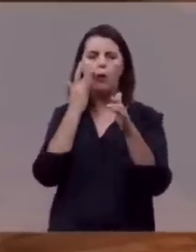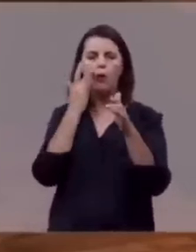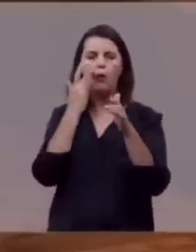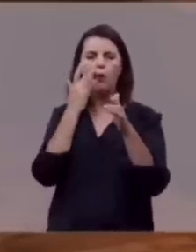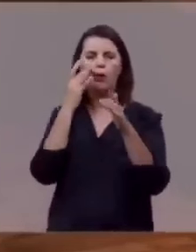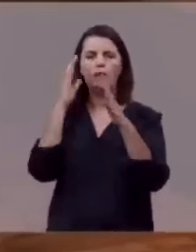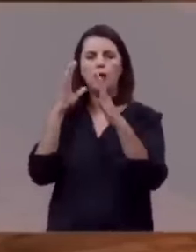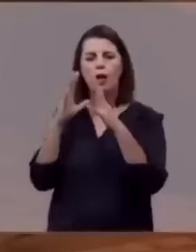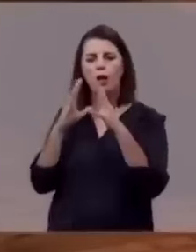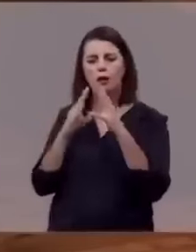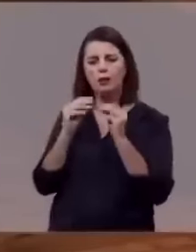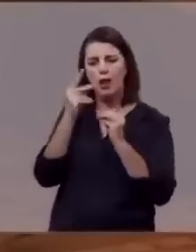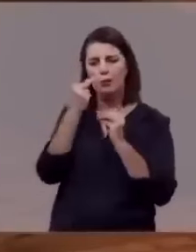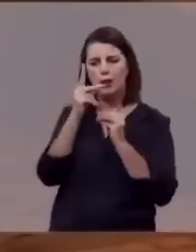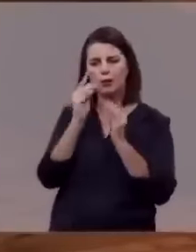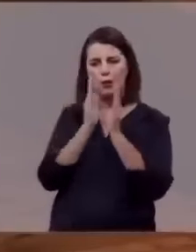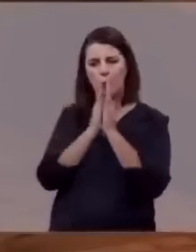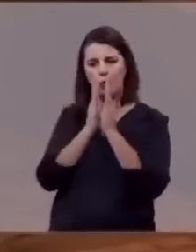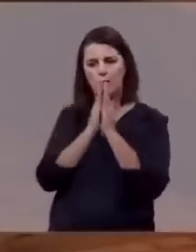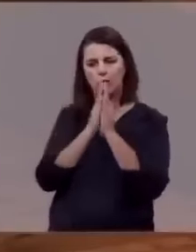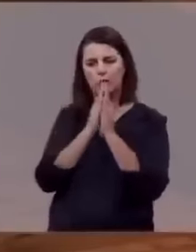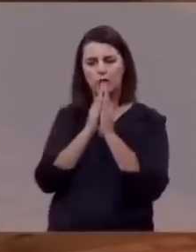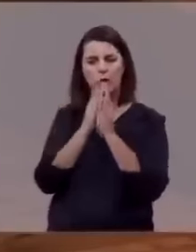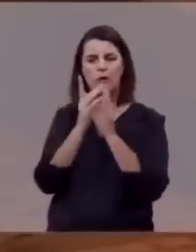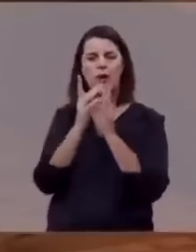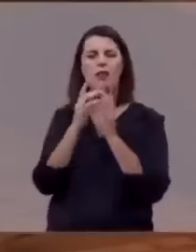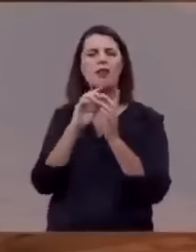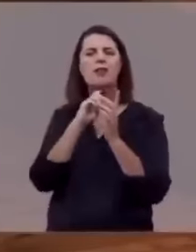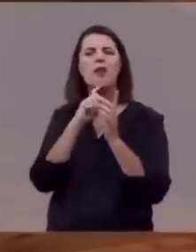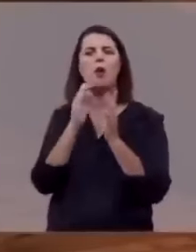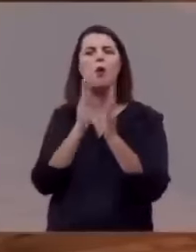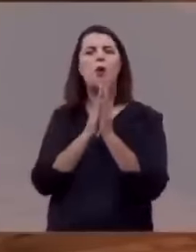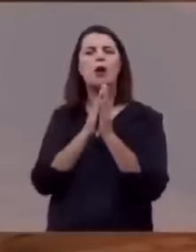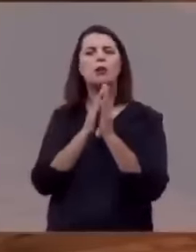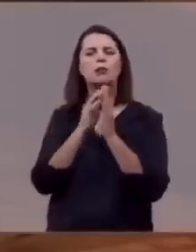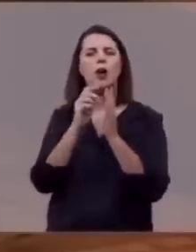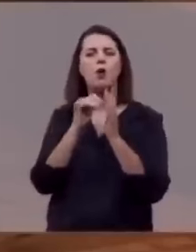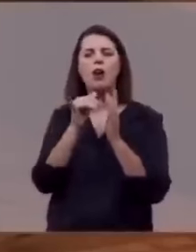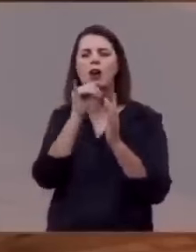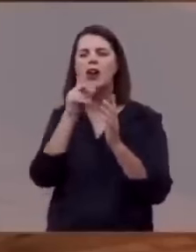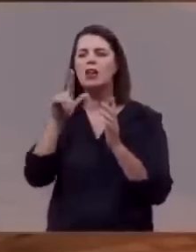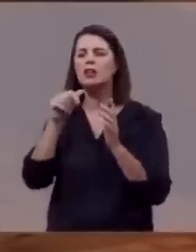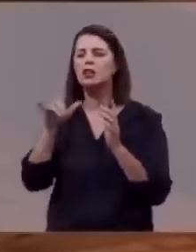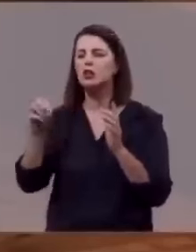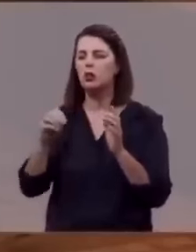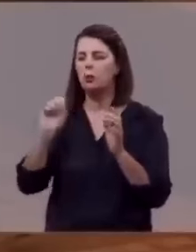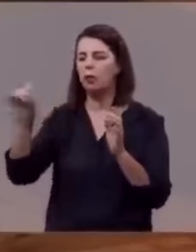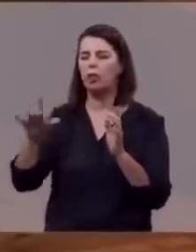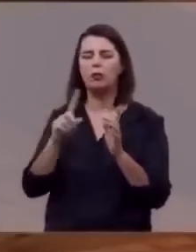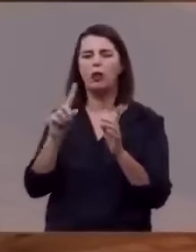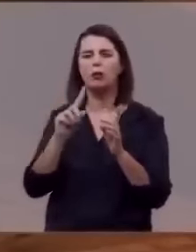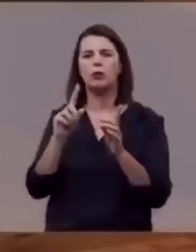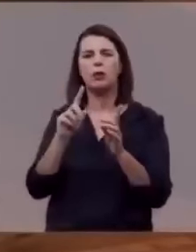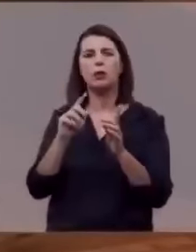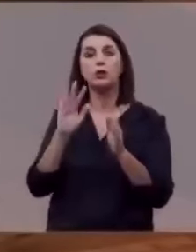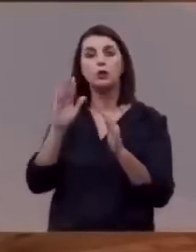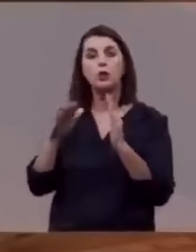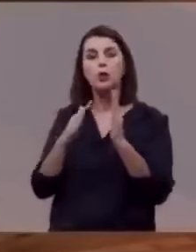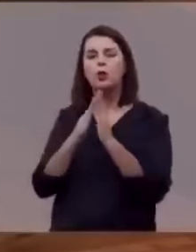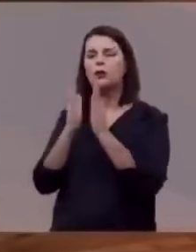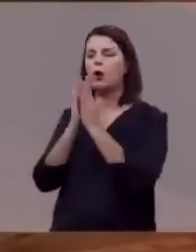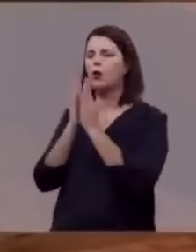recebe as suas orações, não tem oração desperdiçada. toda a oração que você faz a Deus,